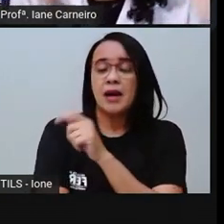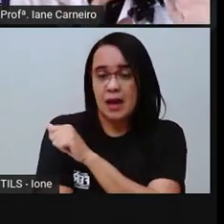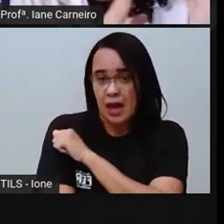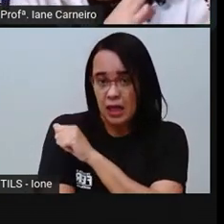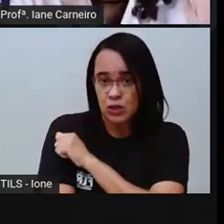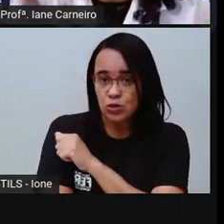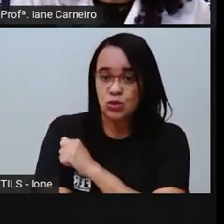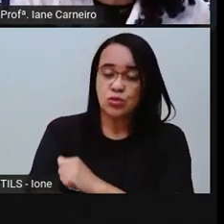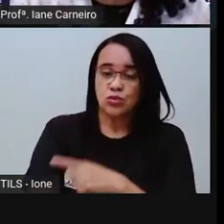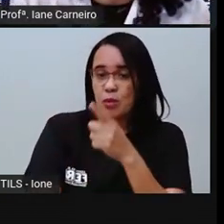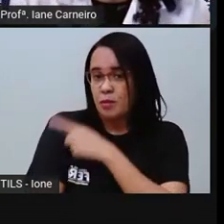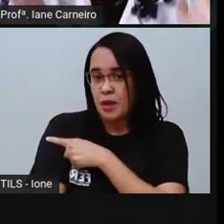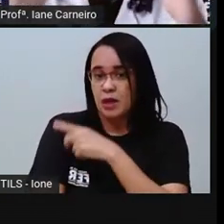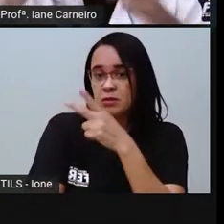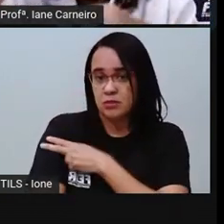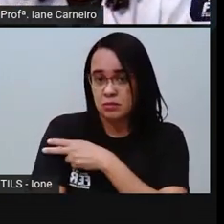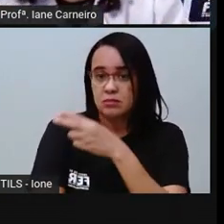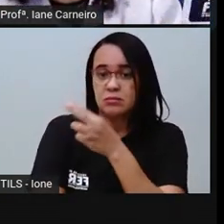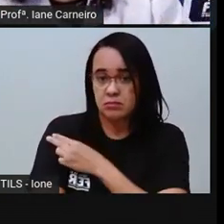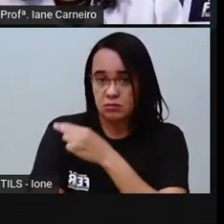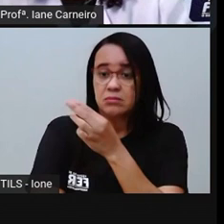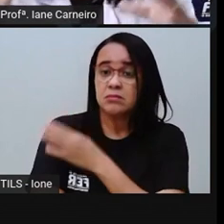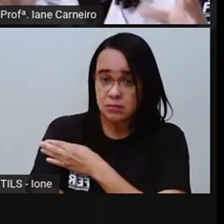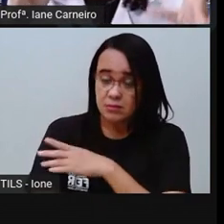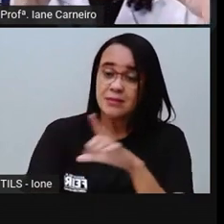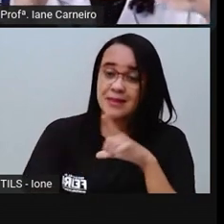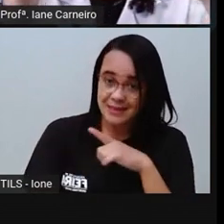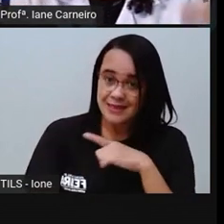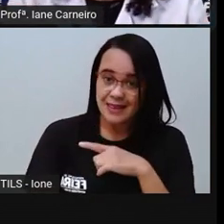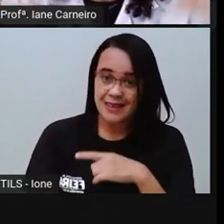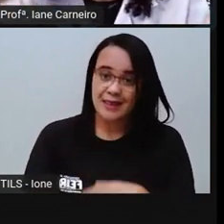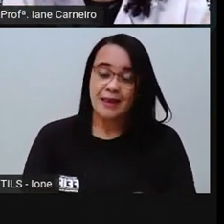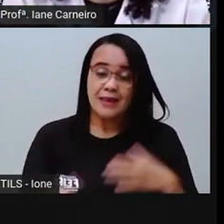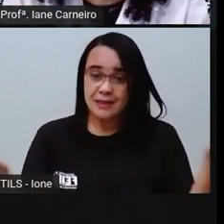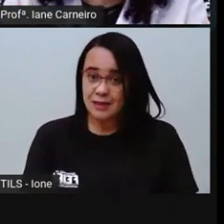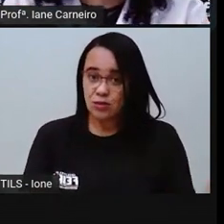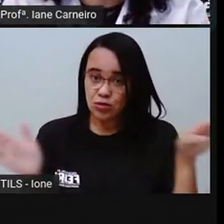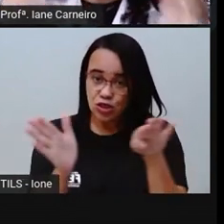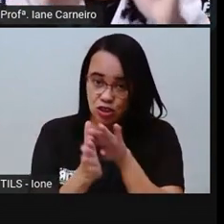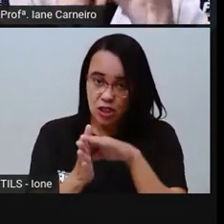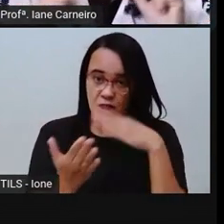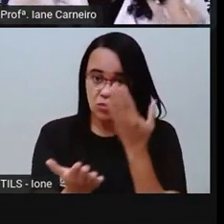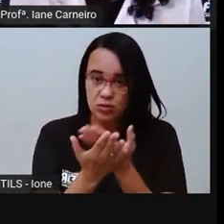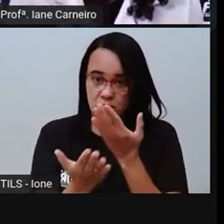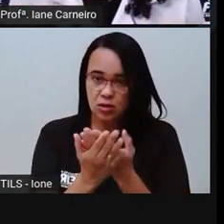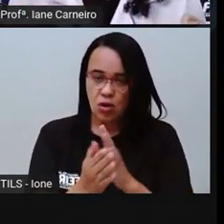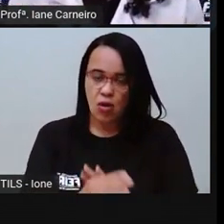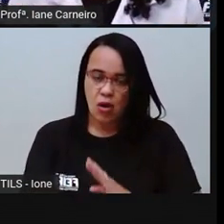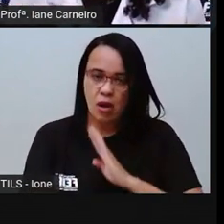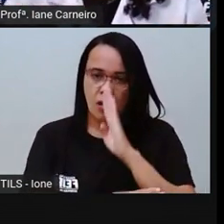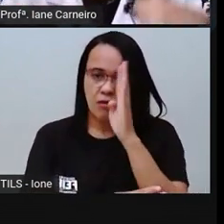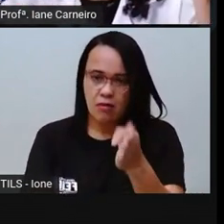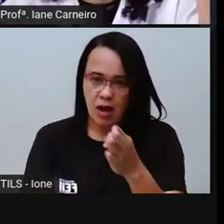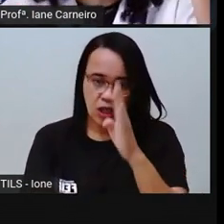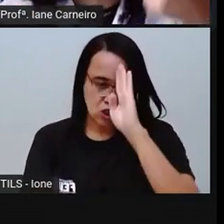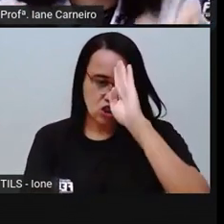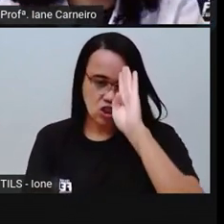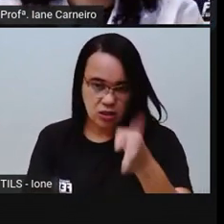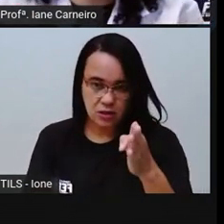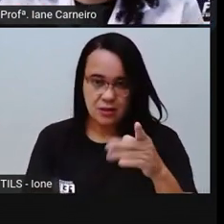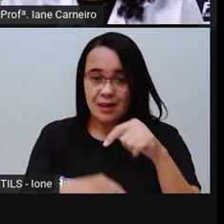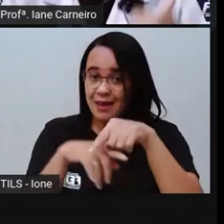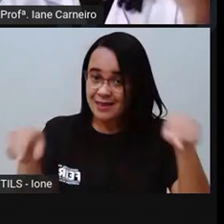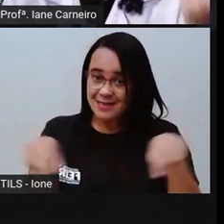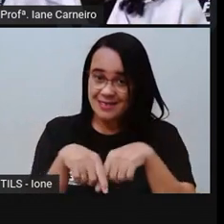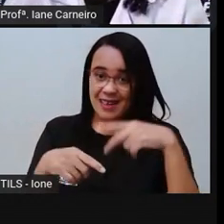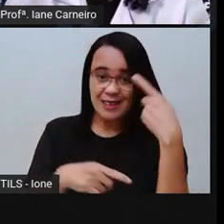turma. Você chegou na escola, tem que ir direto para a sua turma, né? Isso já é uma regra, né? Então, lá também tem